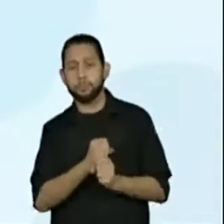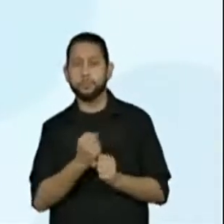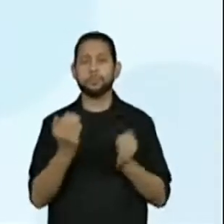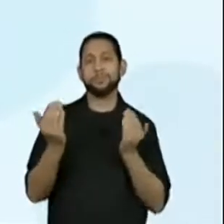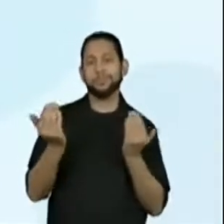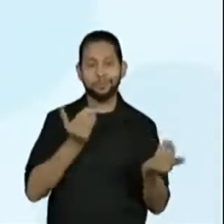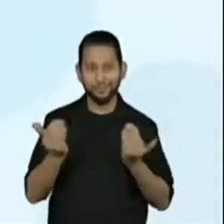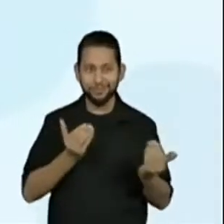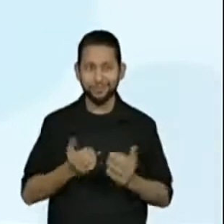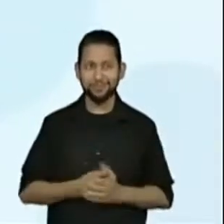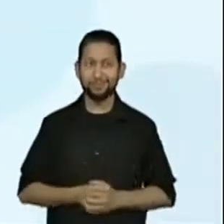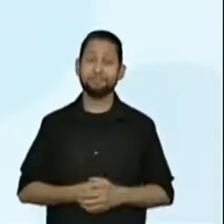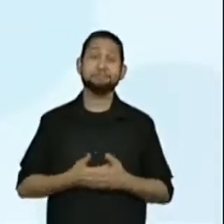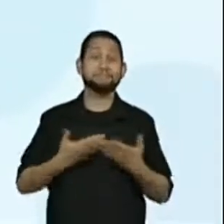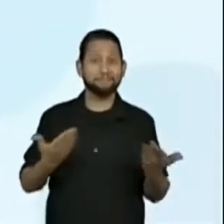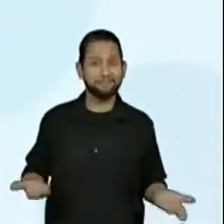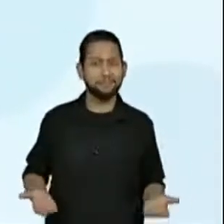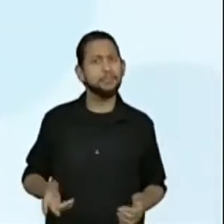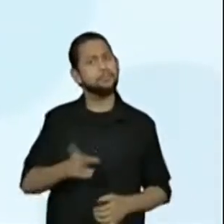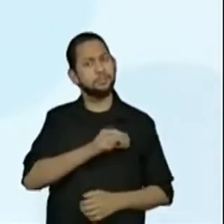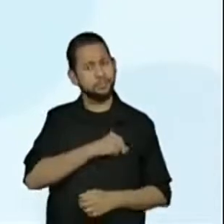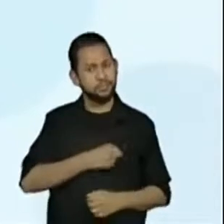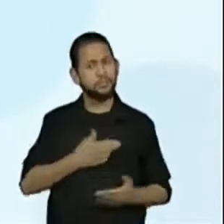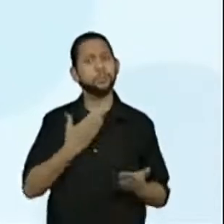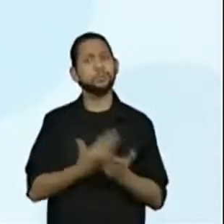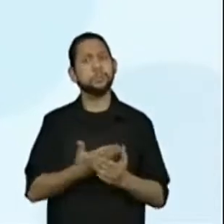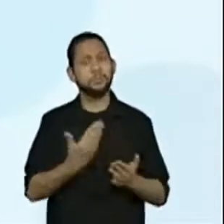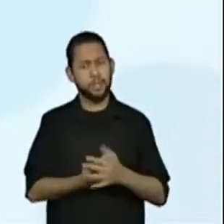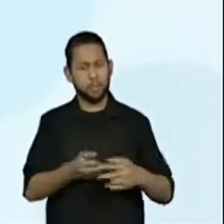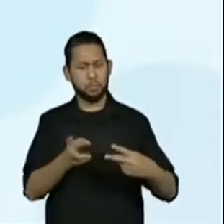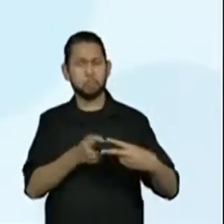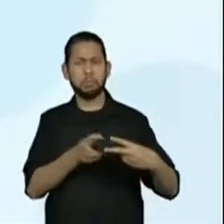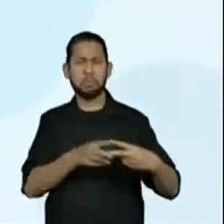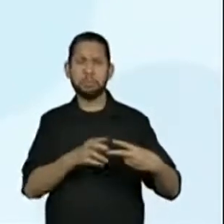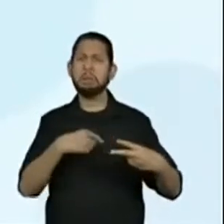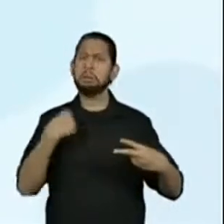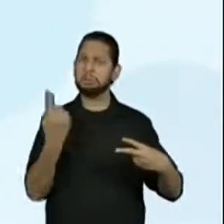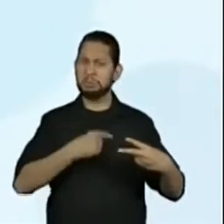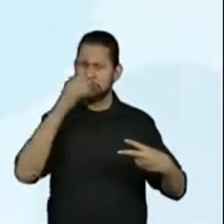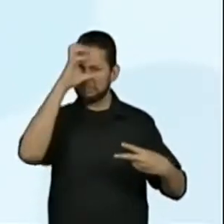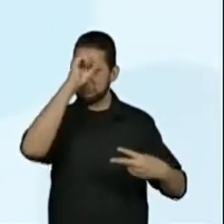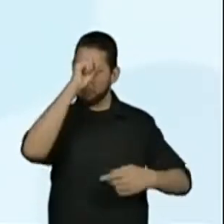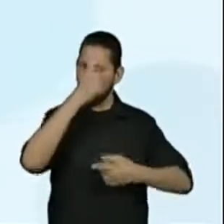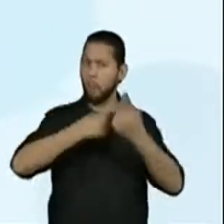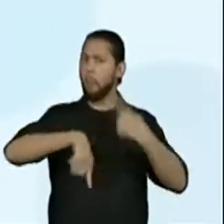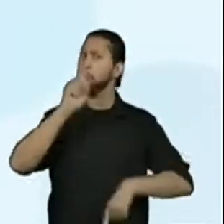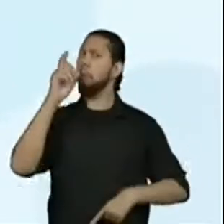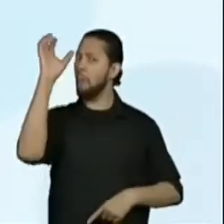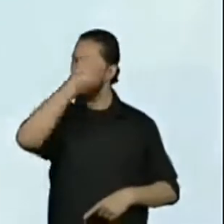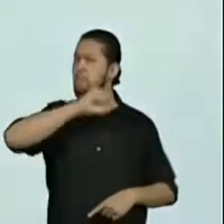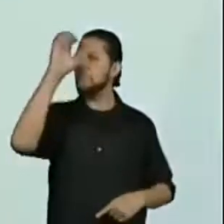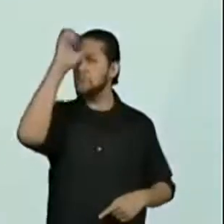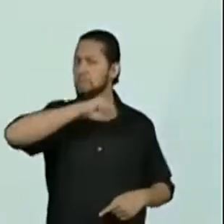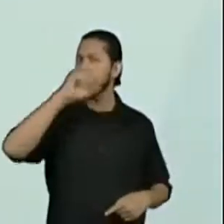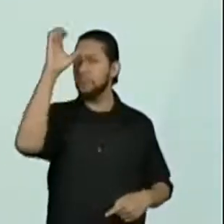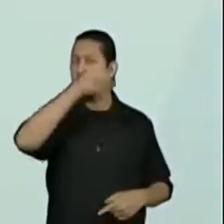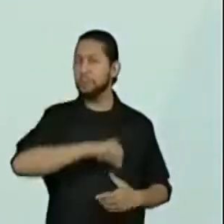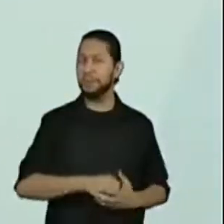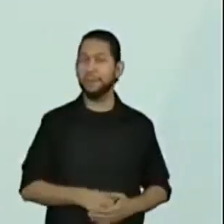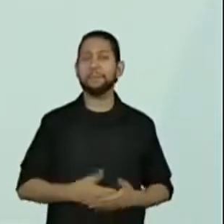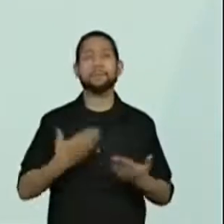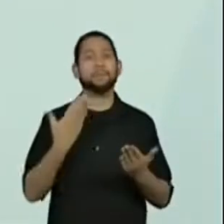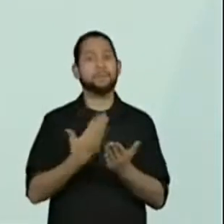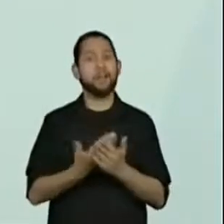obtidas. Caraca, hein, pessoal? Olha o tanto de coisa que a gente fez hoje. Nas nossas